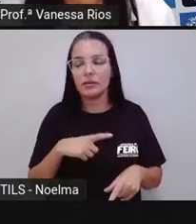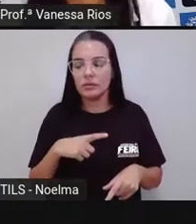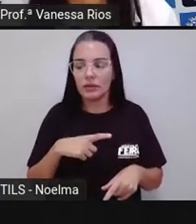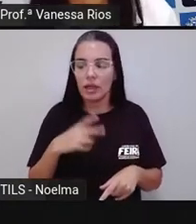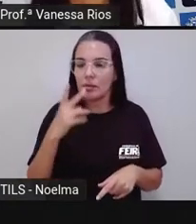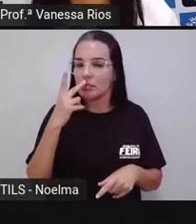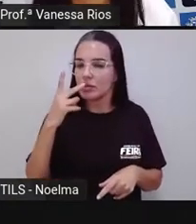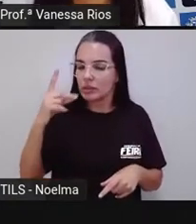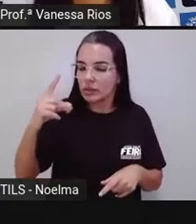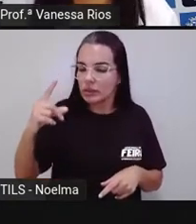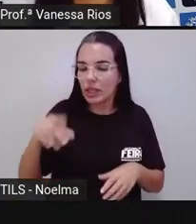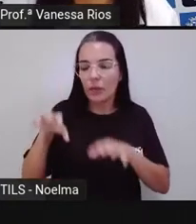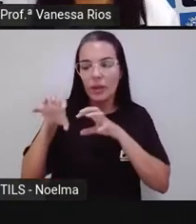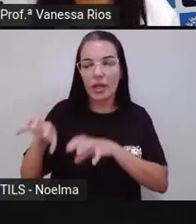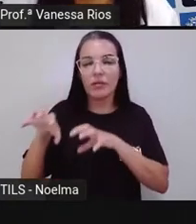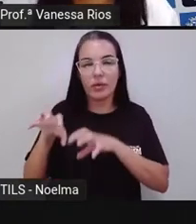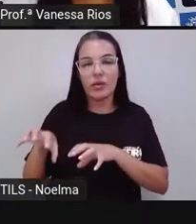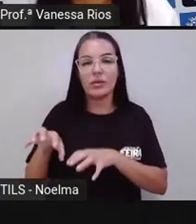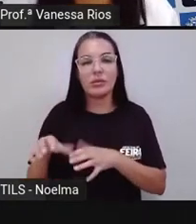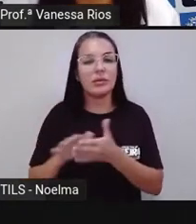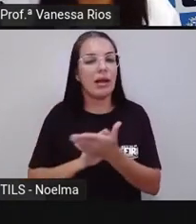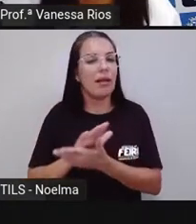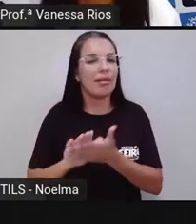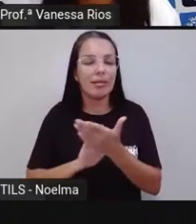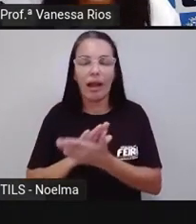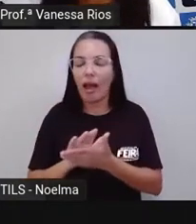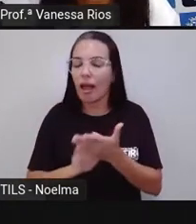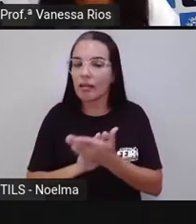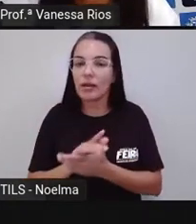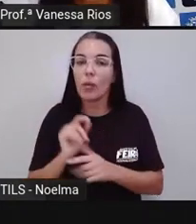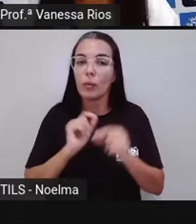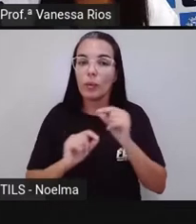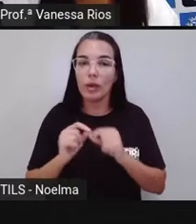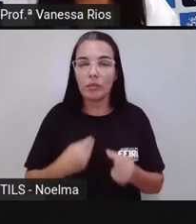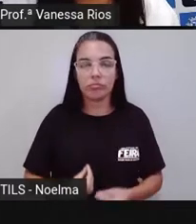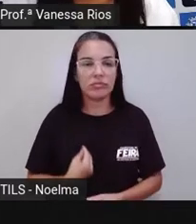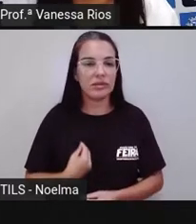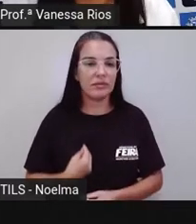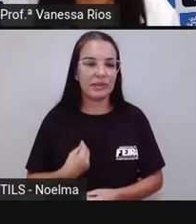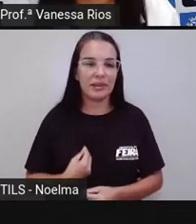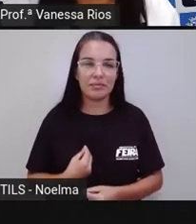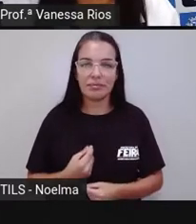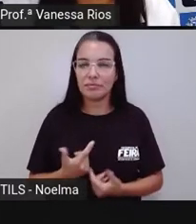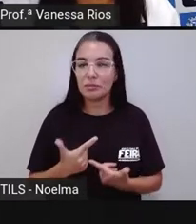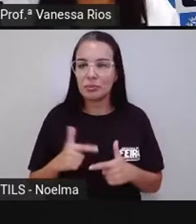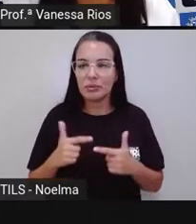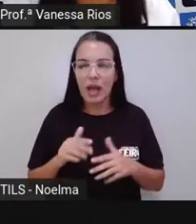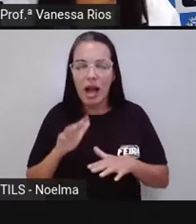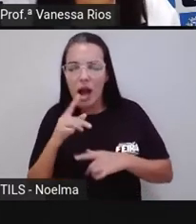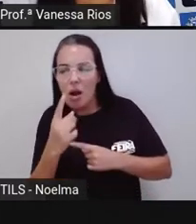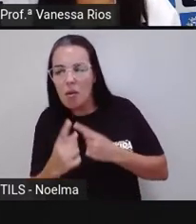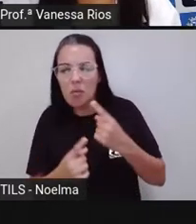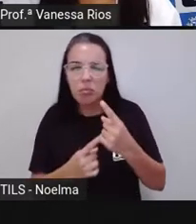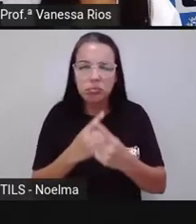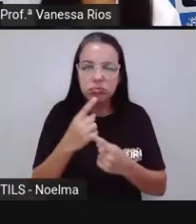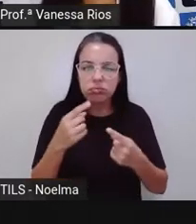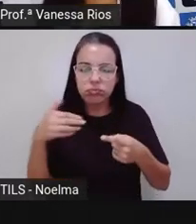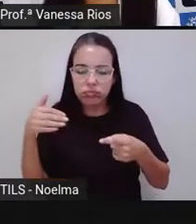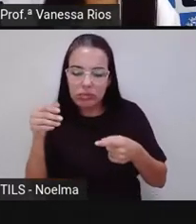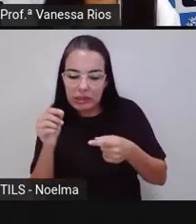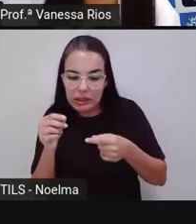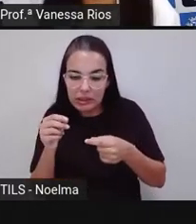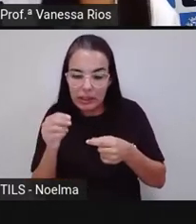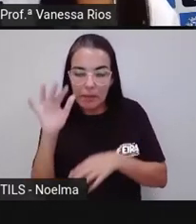influencia na inexistência quase que total de vida. Apenas aí algumas algas, né? Conseguem